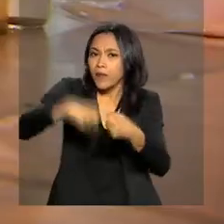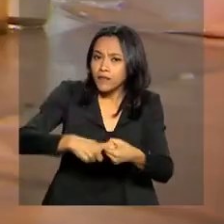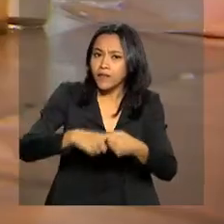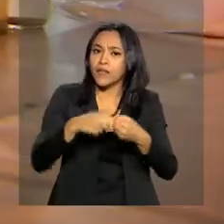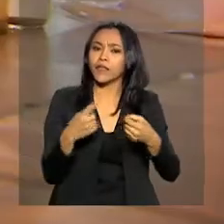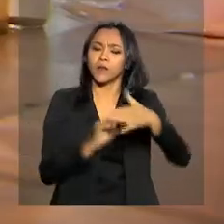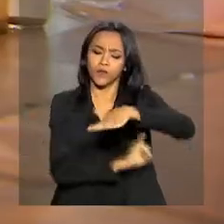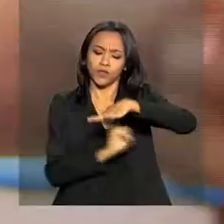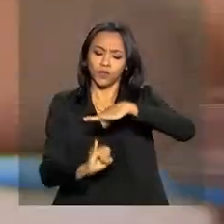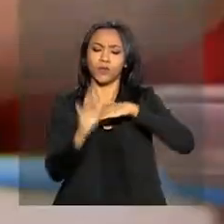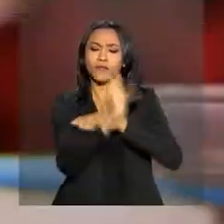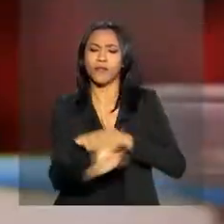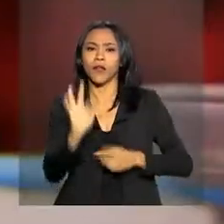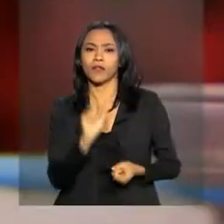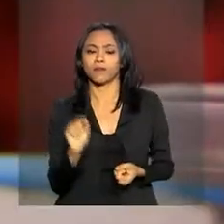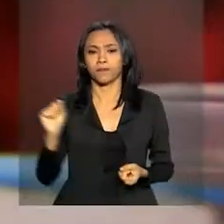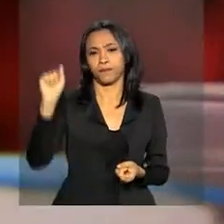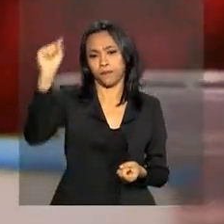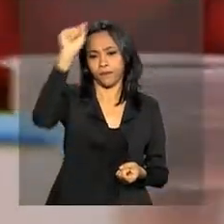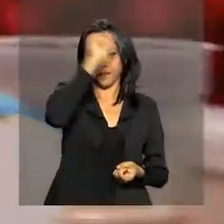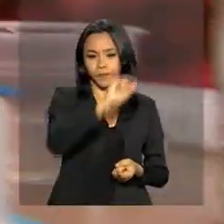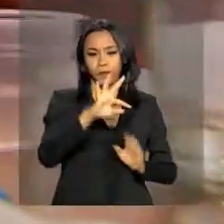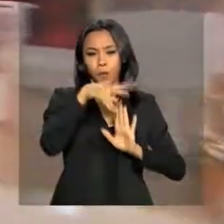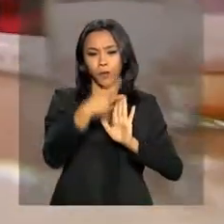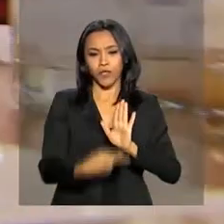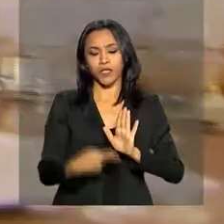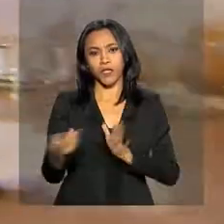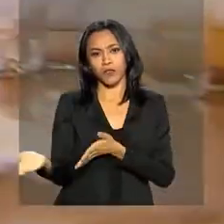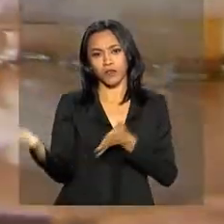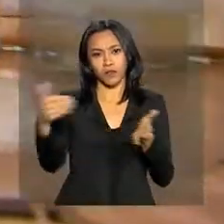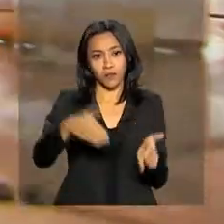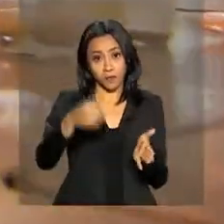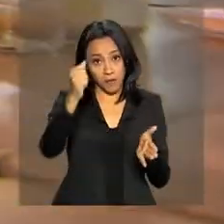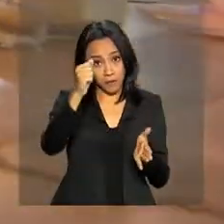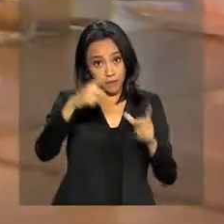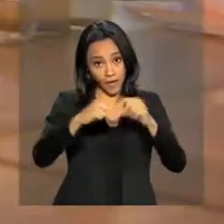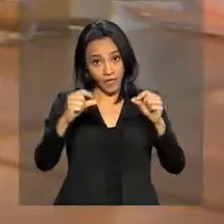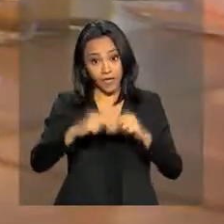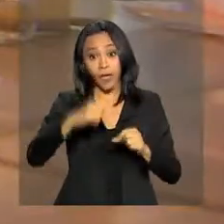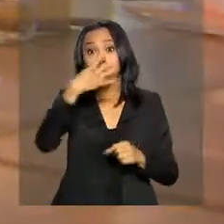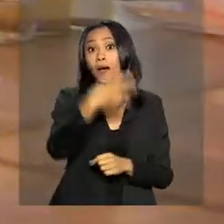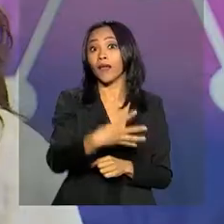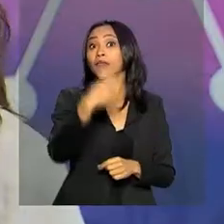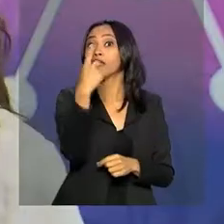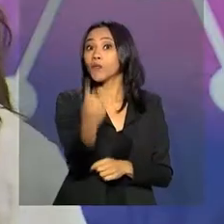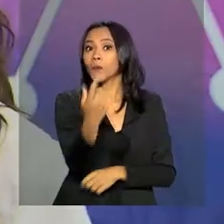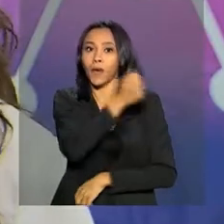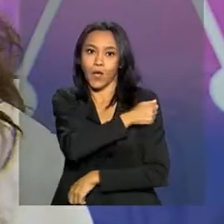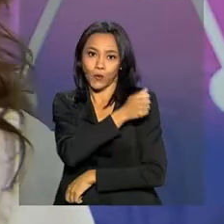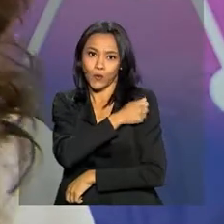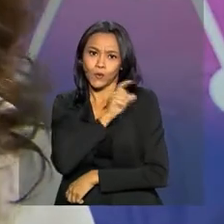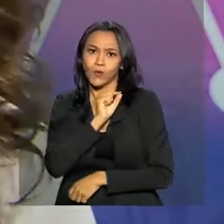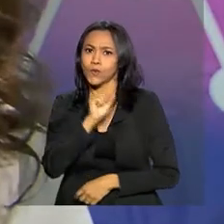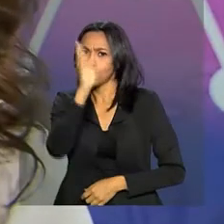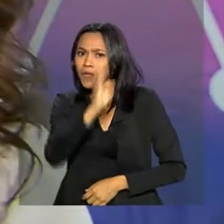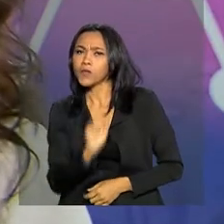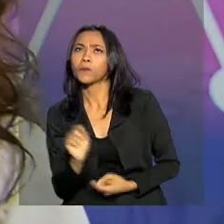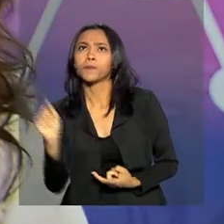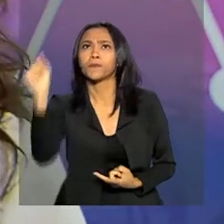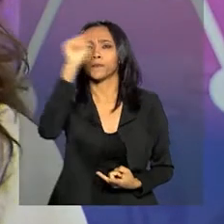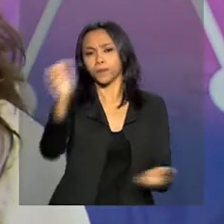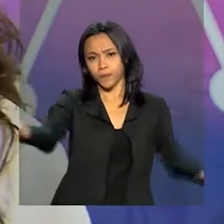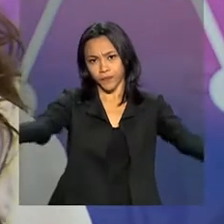institutos federais, o projeto trouxe para Brasília 41 alunas de todo o país. Nesses últimos três anos, a gente sempre vem